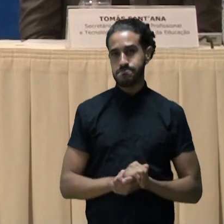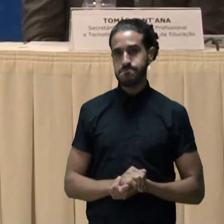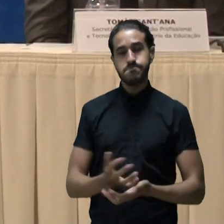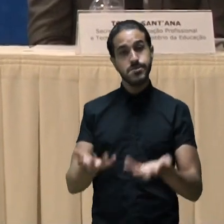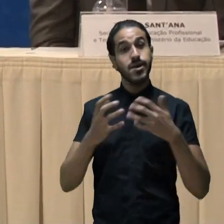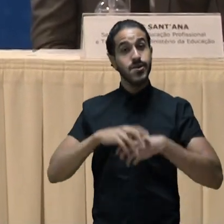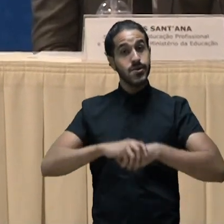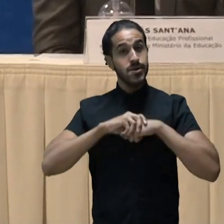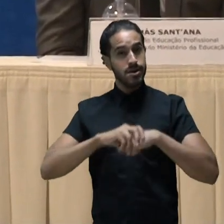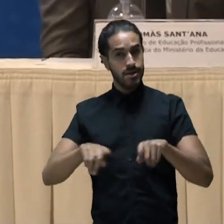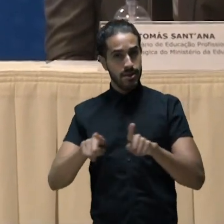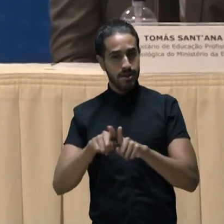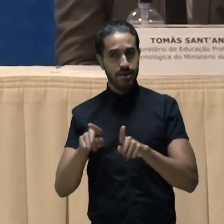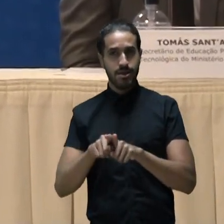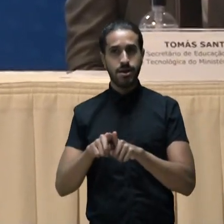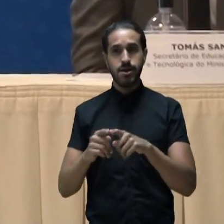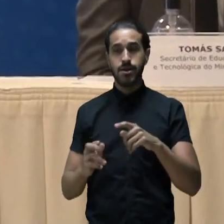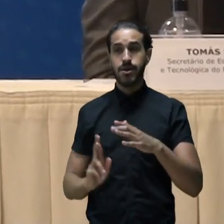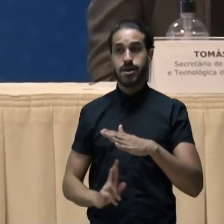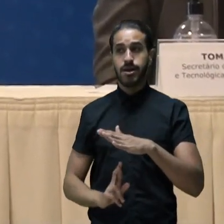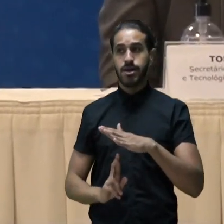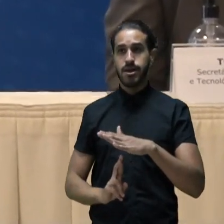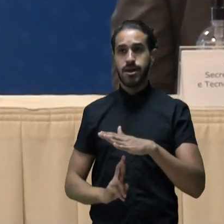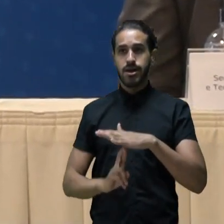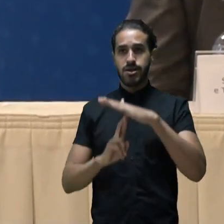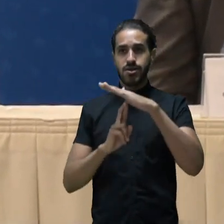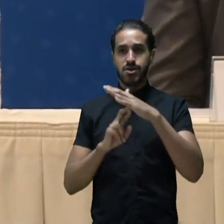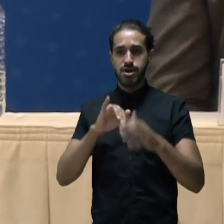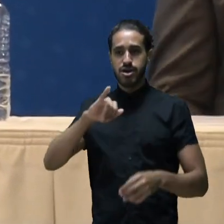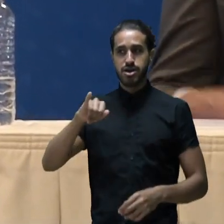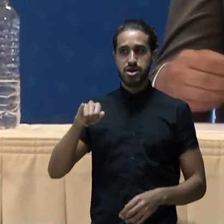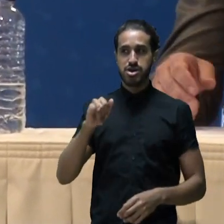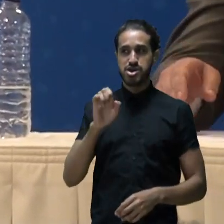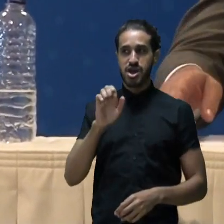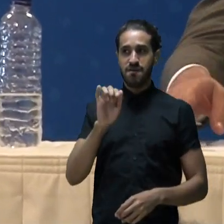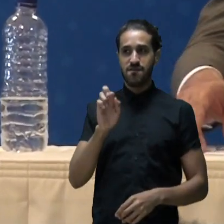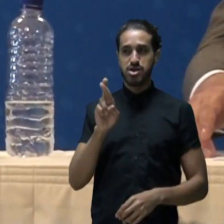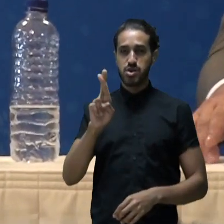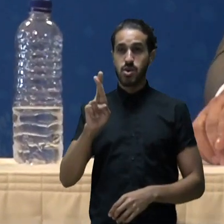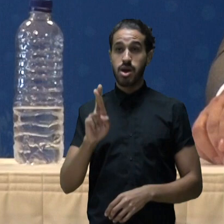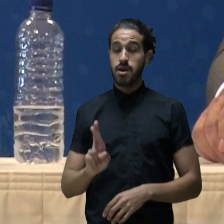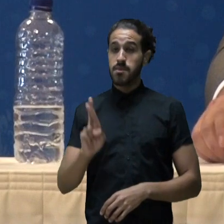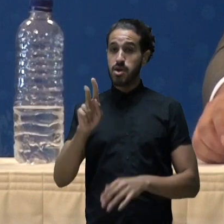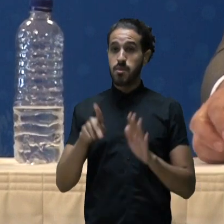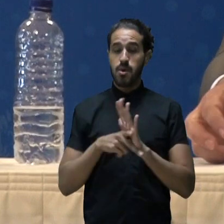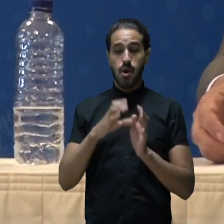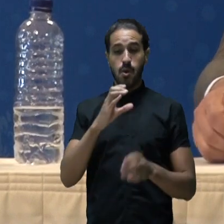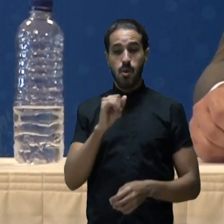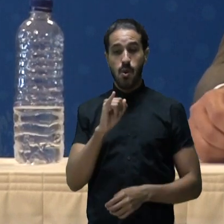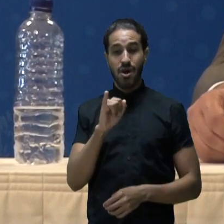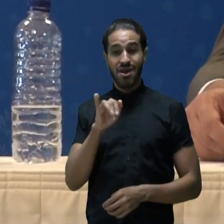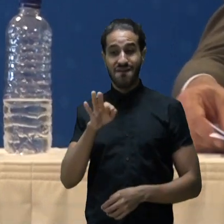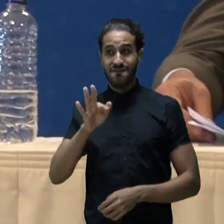Quero saudar também o magnífico reitor Jefferson, que hoje representa o CONIF,